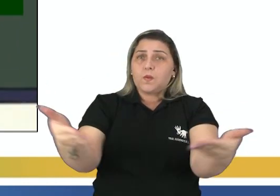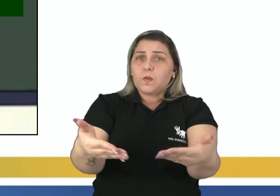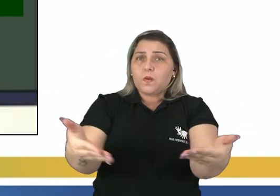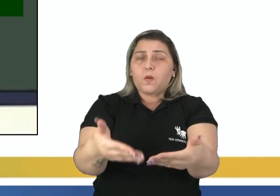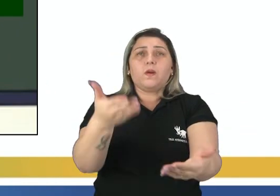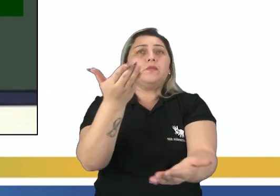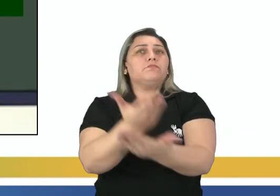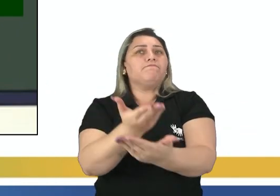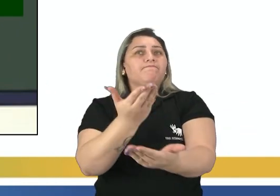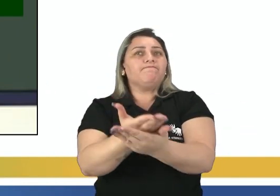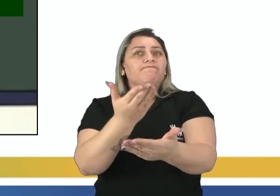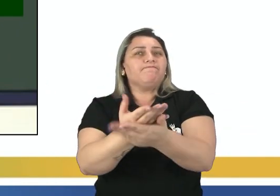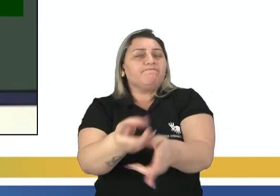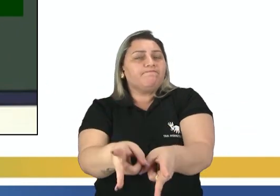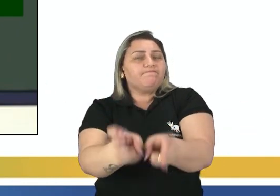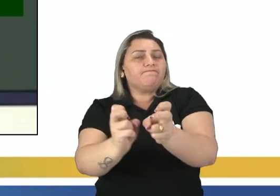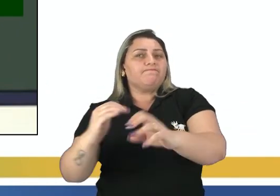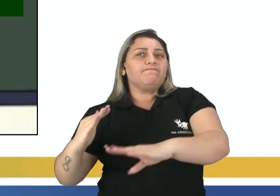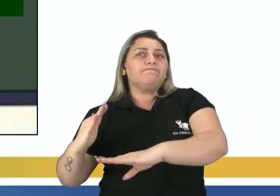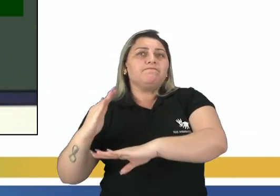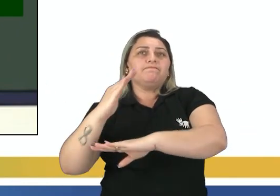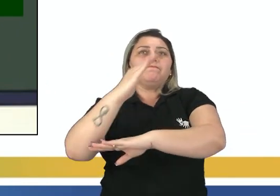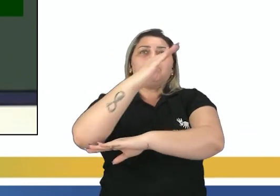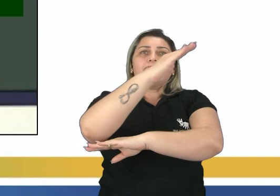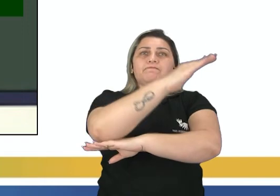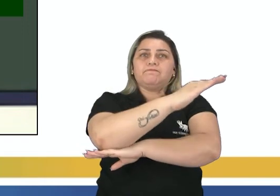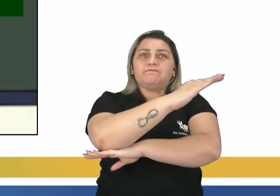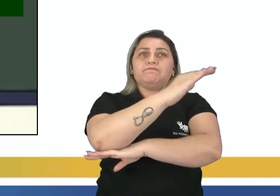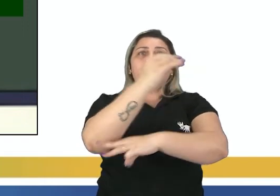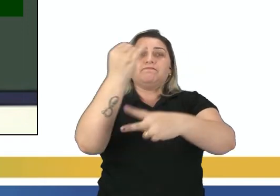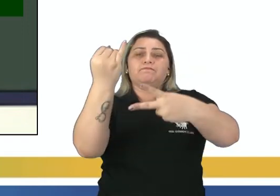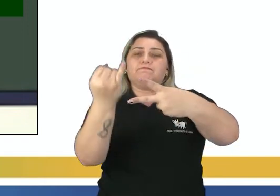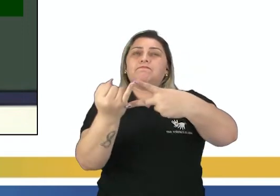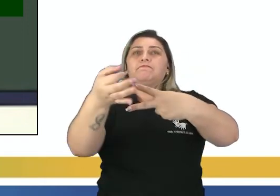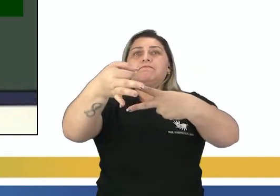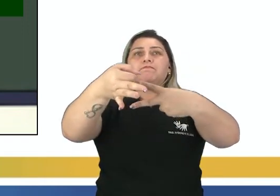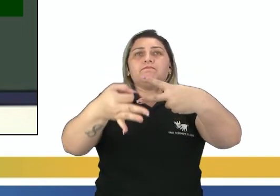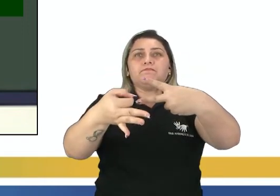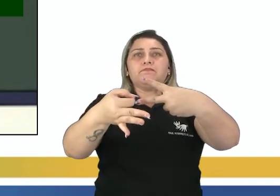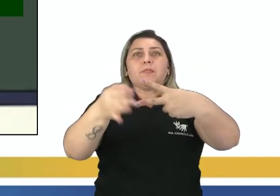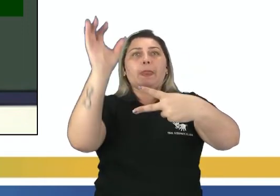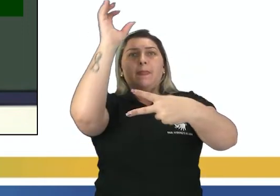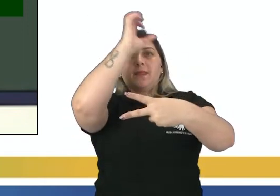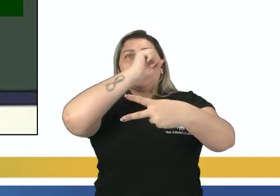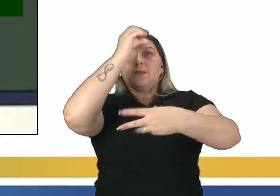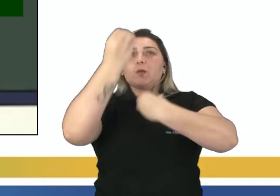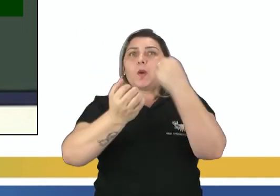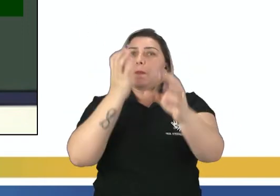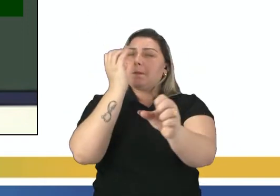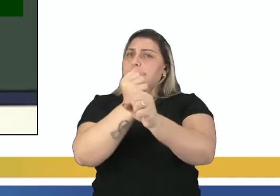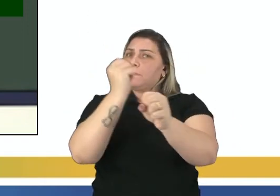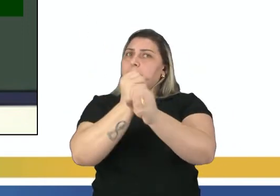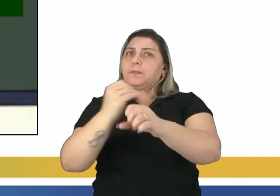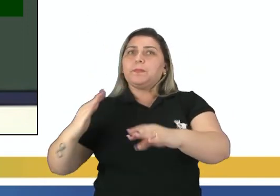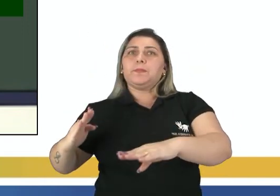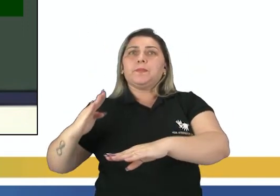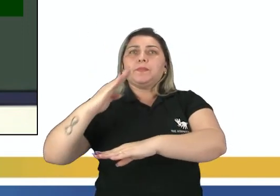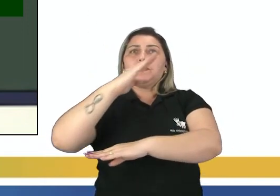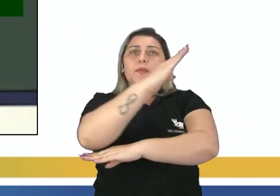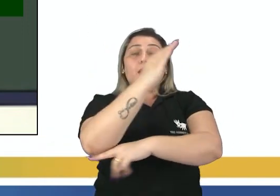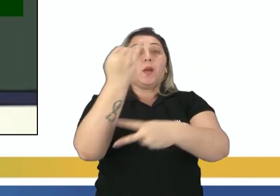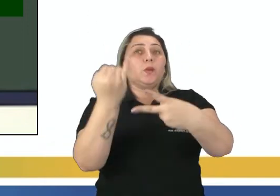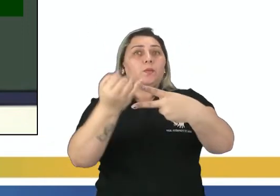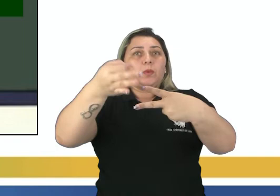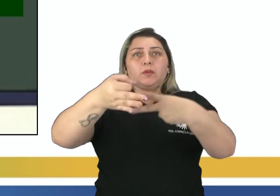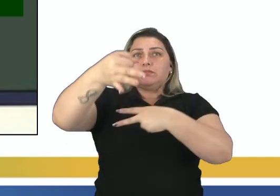Então, perceba que hoje nós estudamos sobre as diagonais de um